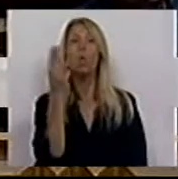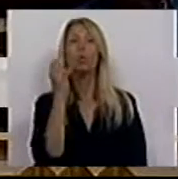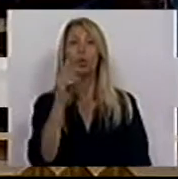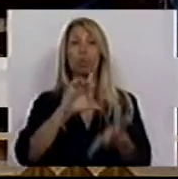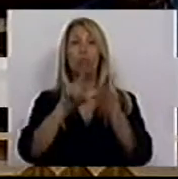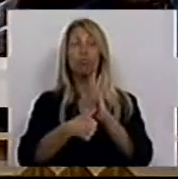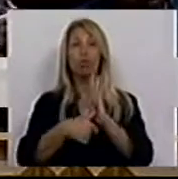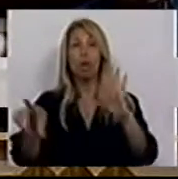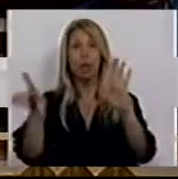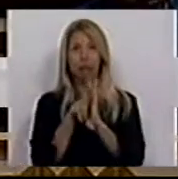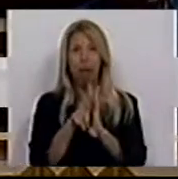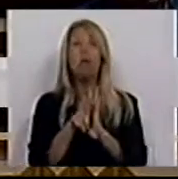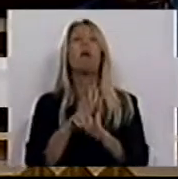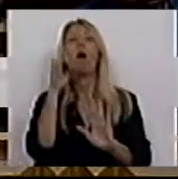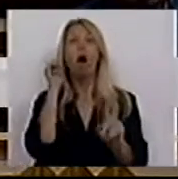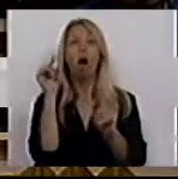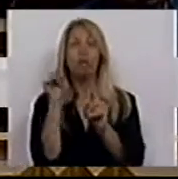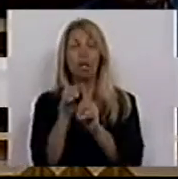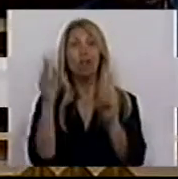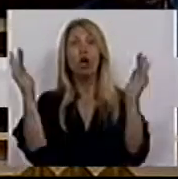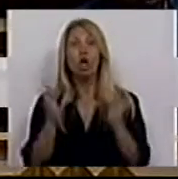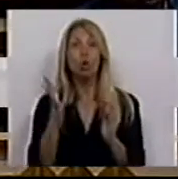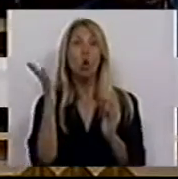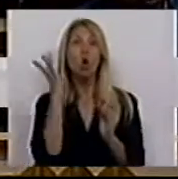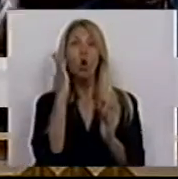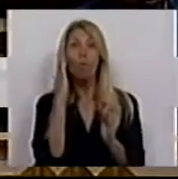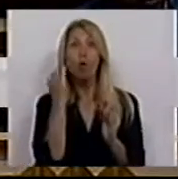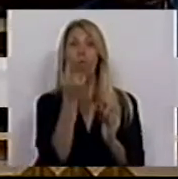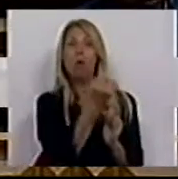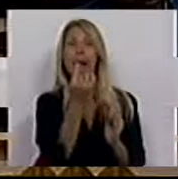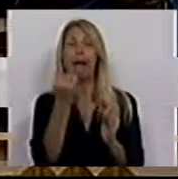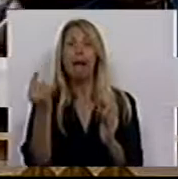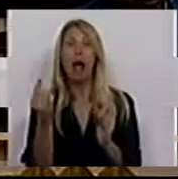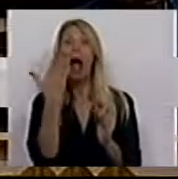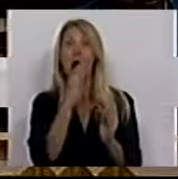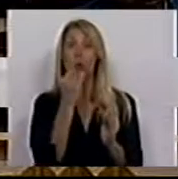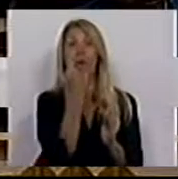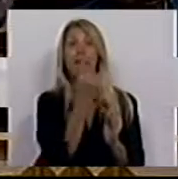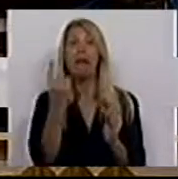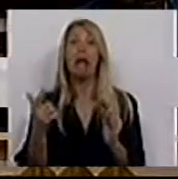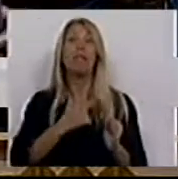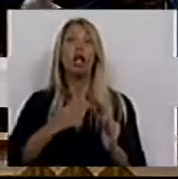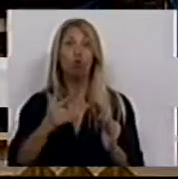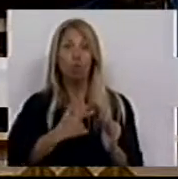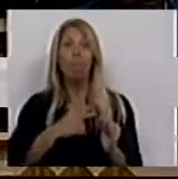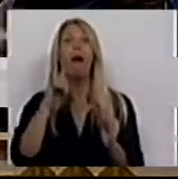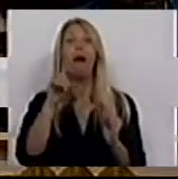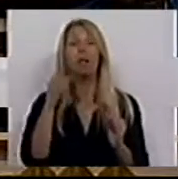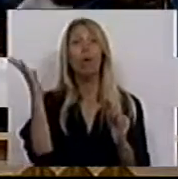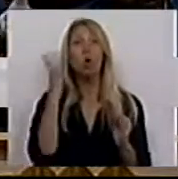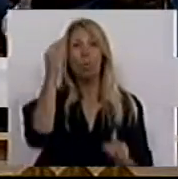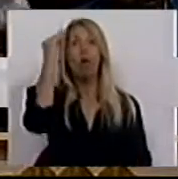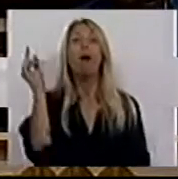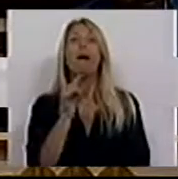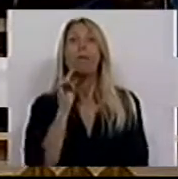redução do número de alunos por turma e sobre um teto máximo de alunos por docente. Teremos esse debate aqui oportunamente, dado que essa é a